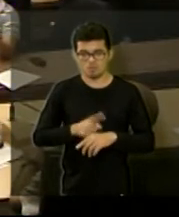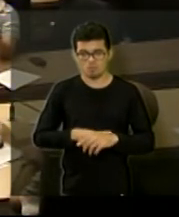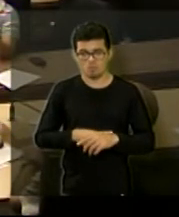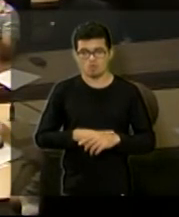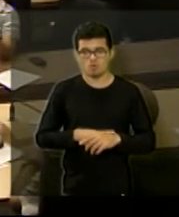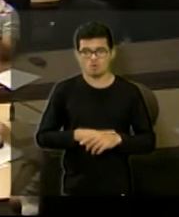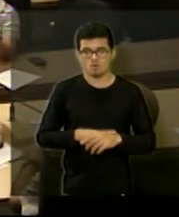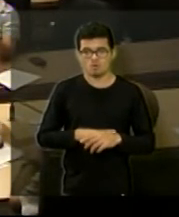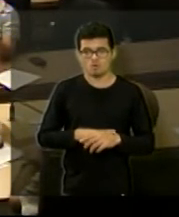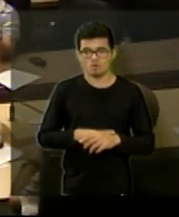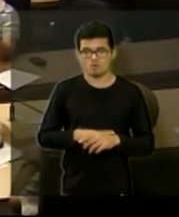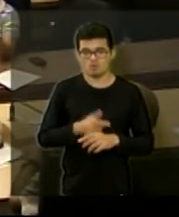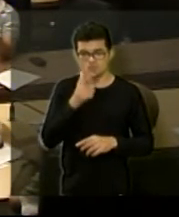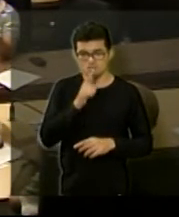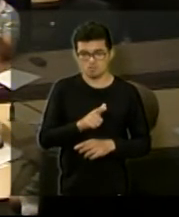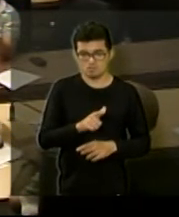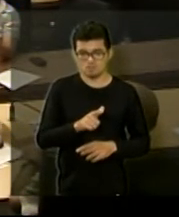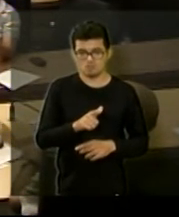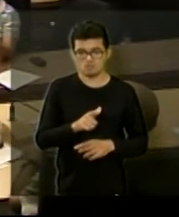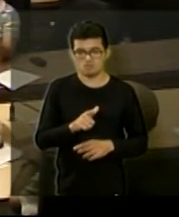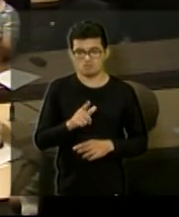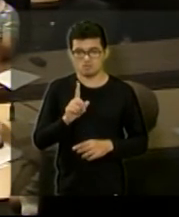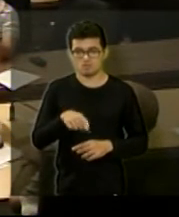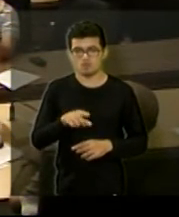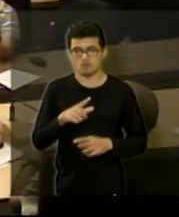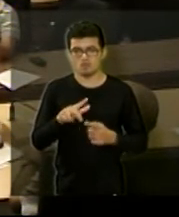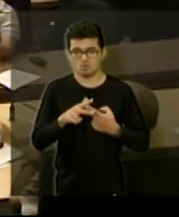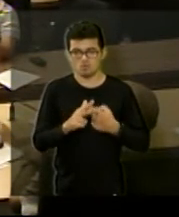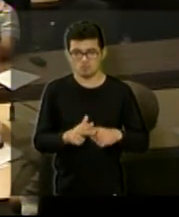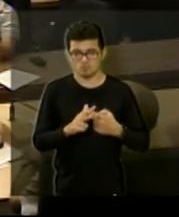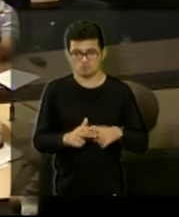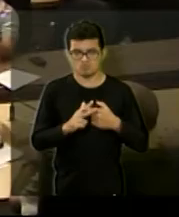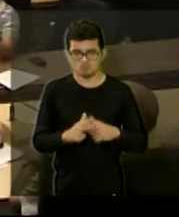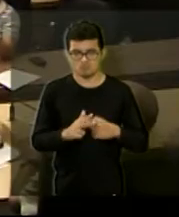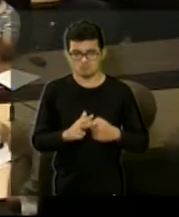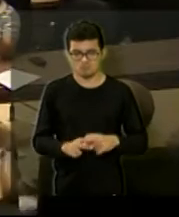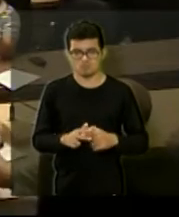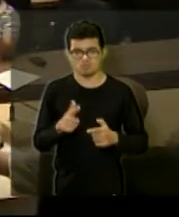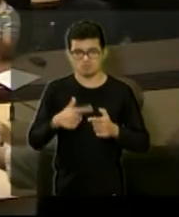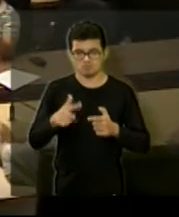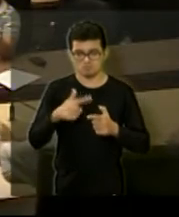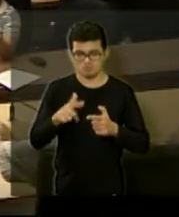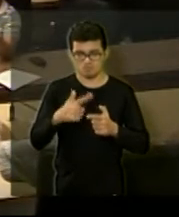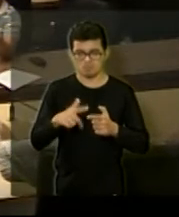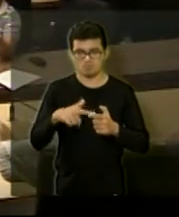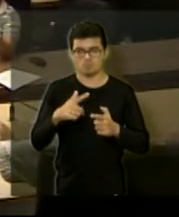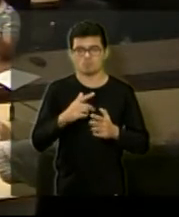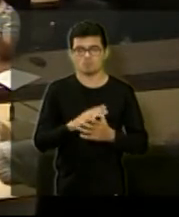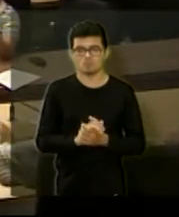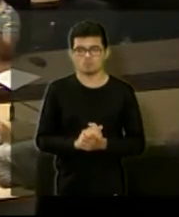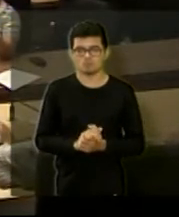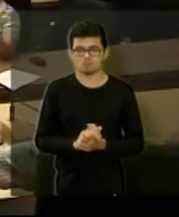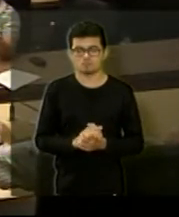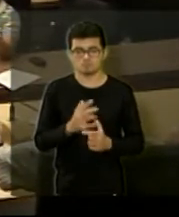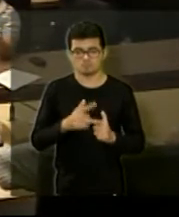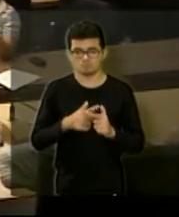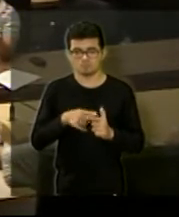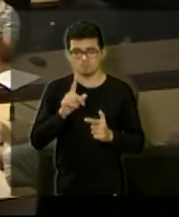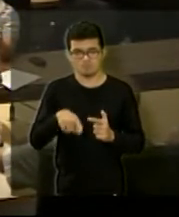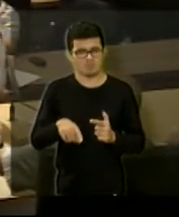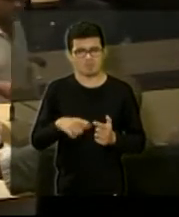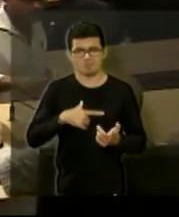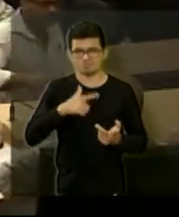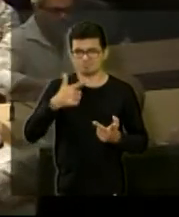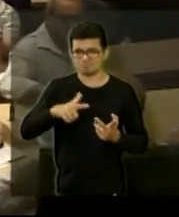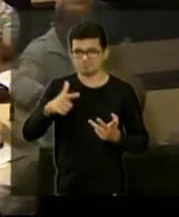fazer a recuperação fazer o conserto desse problema porque é um é algo que acontece